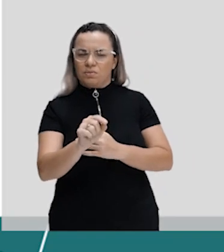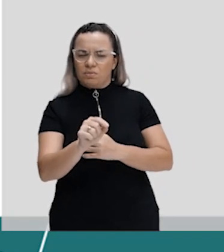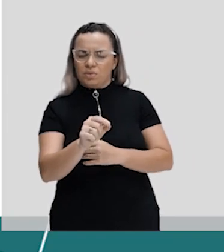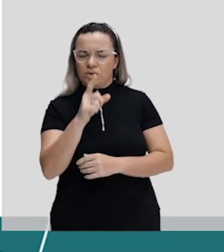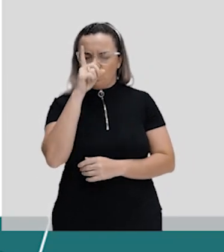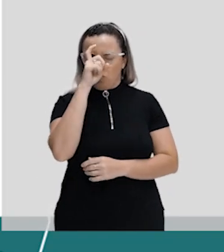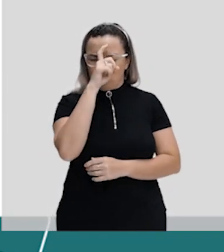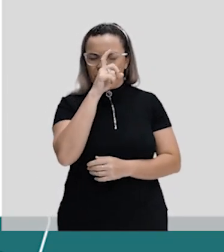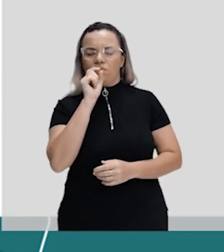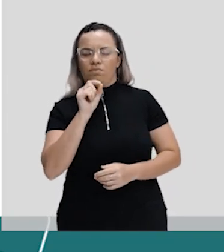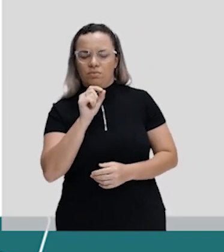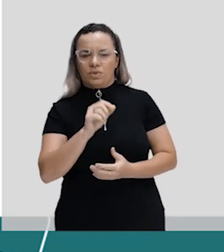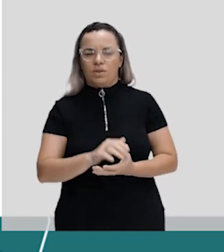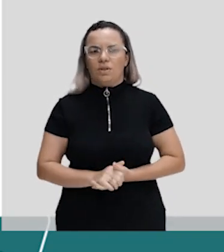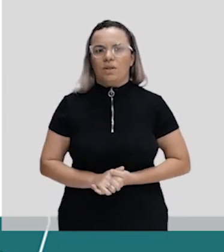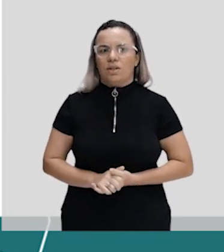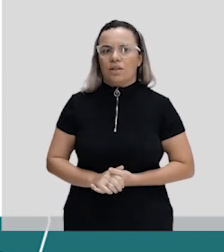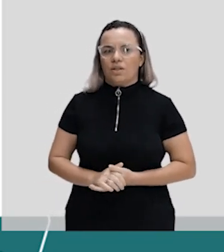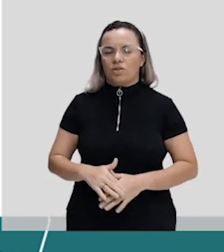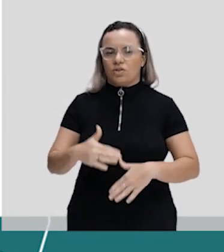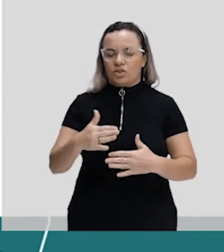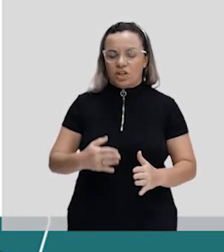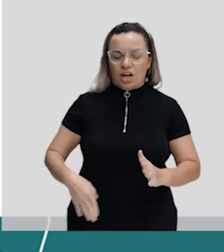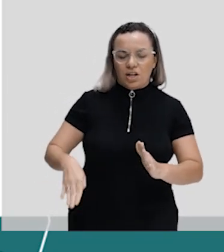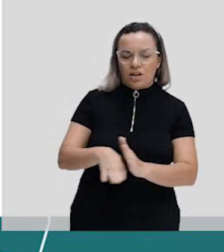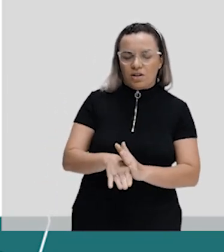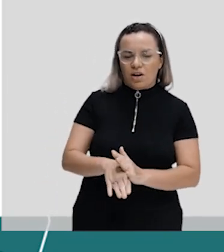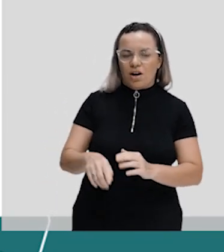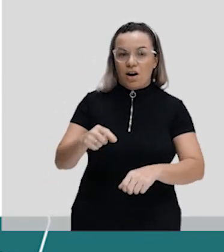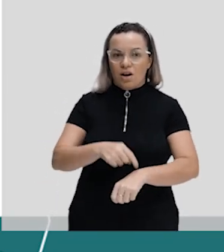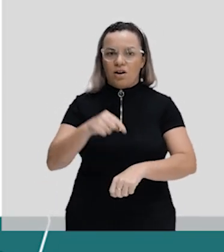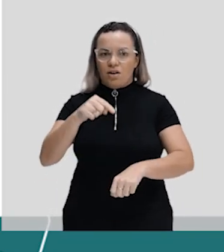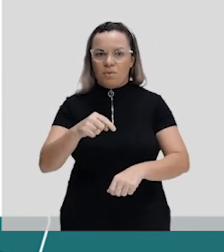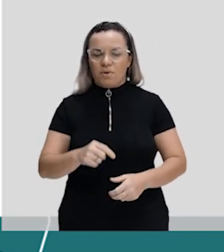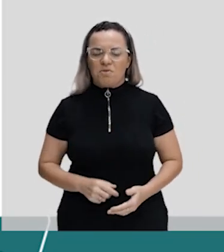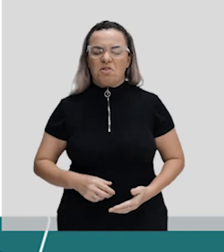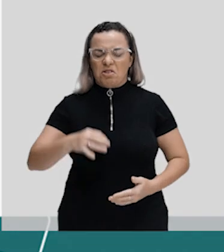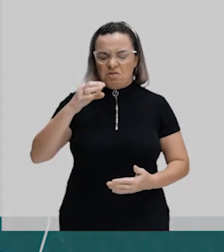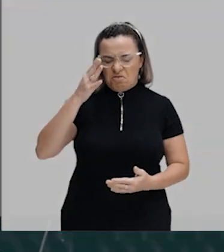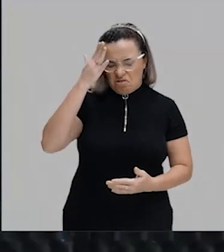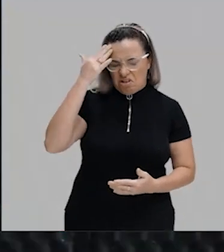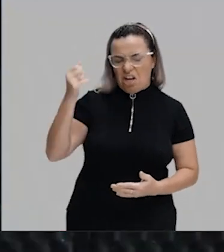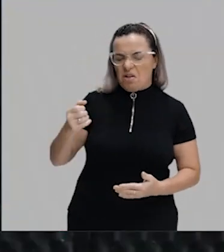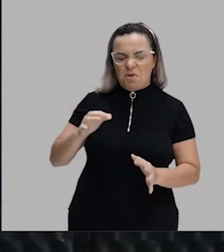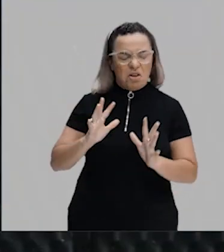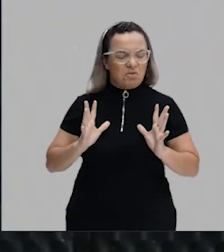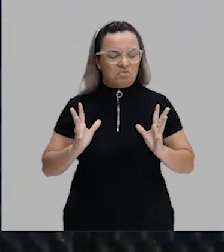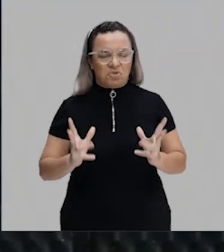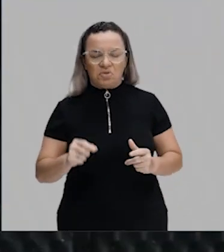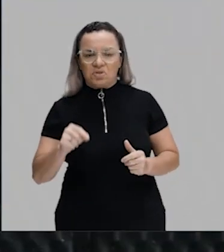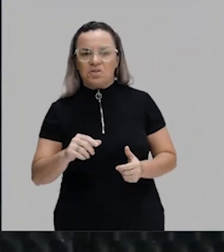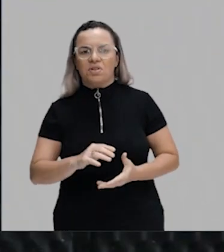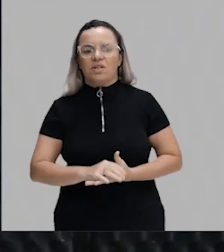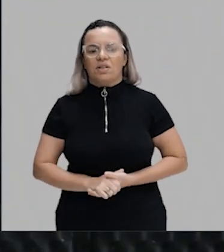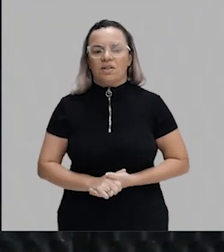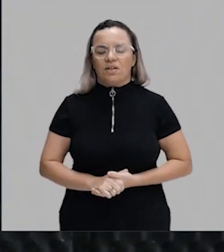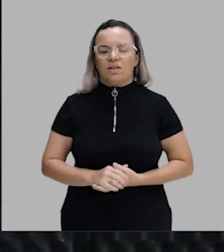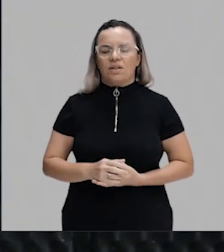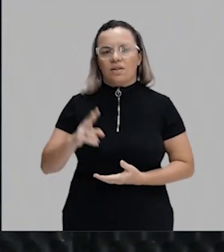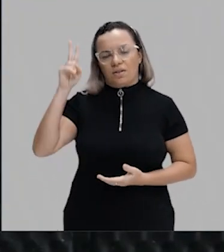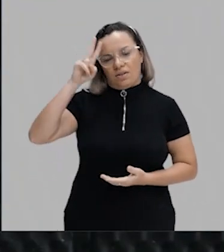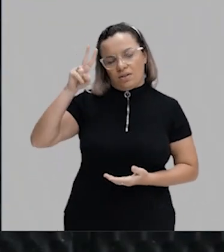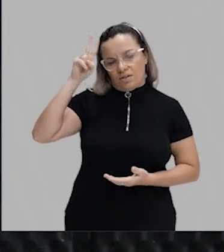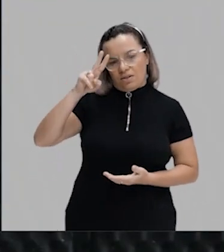gabarite. Lembrando que essa aula e a aula teórica que embasa a resolução dessas questões está